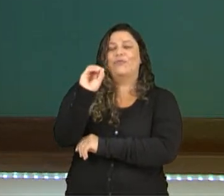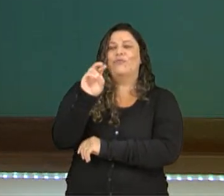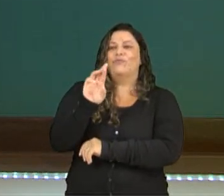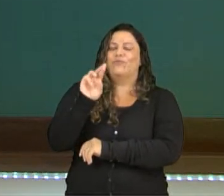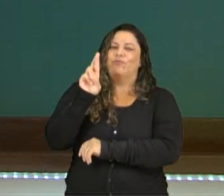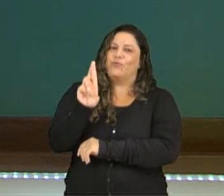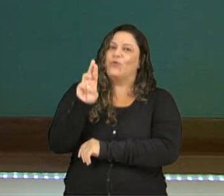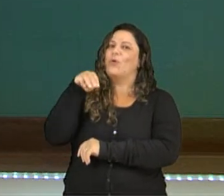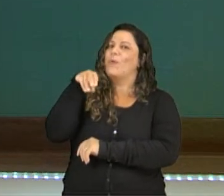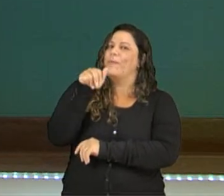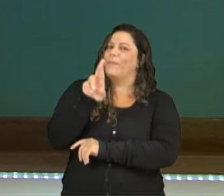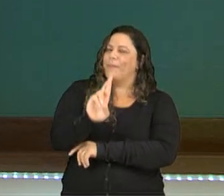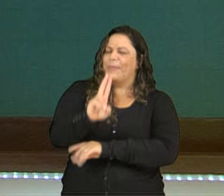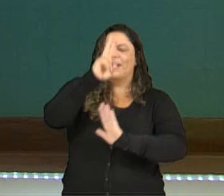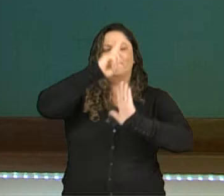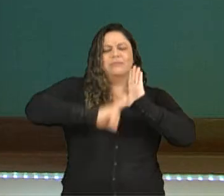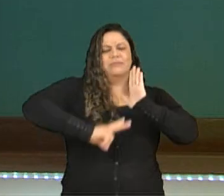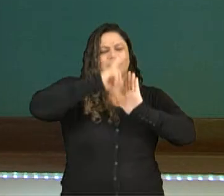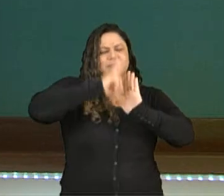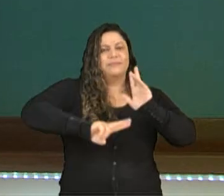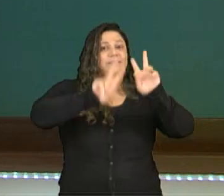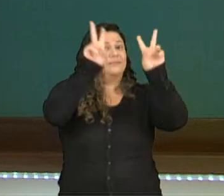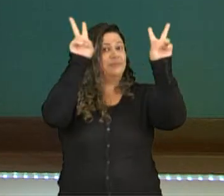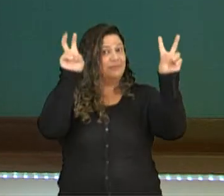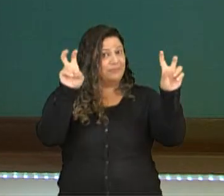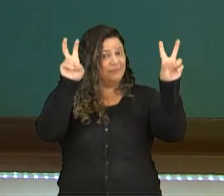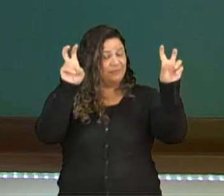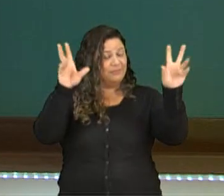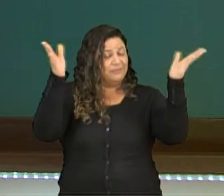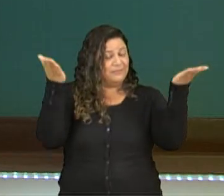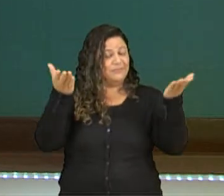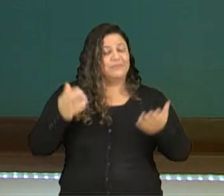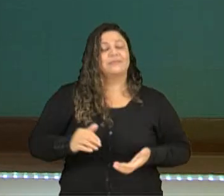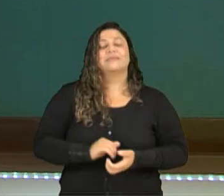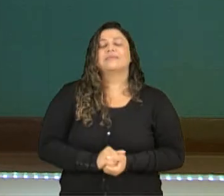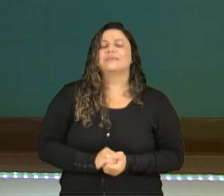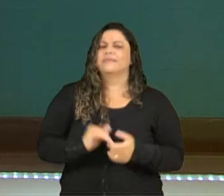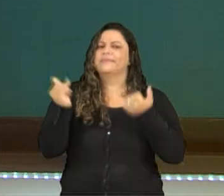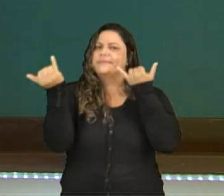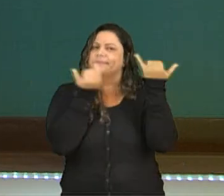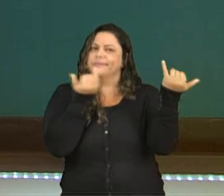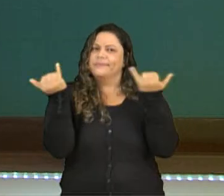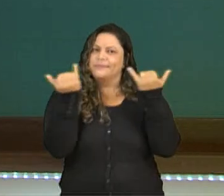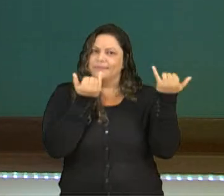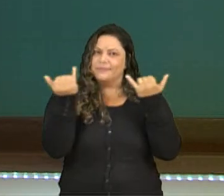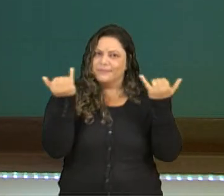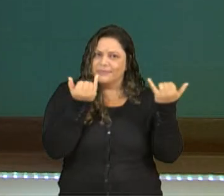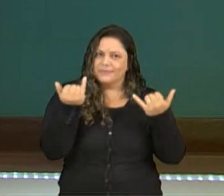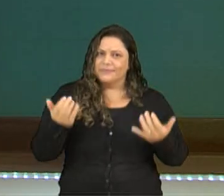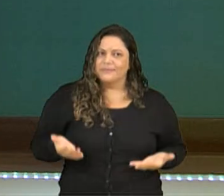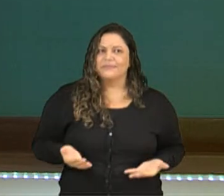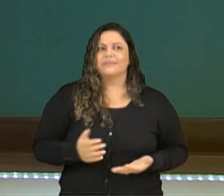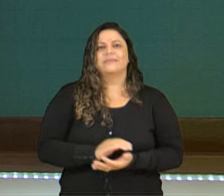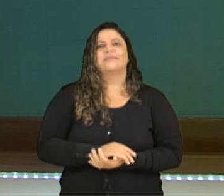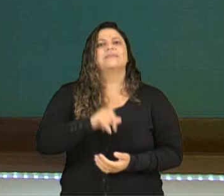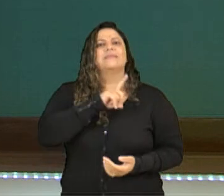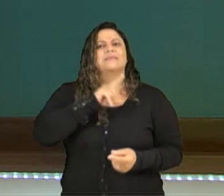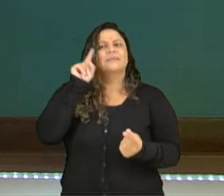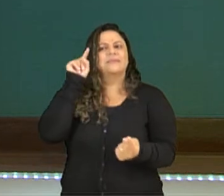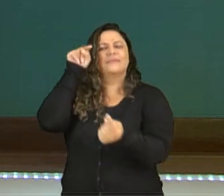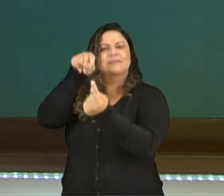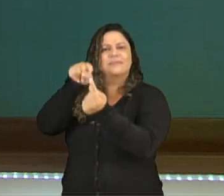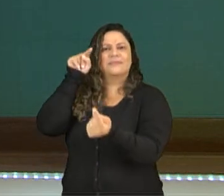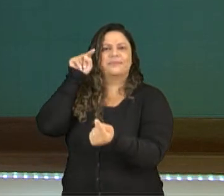tema, né, sobre aquele assunto. Então ter essa informação ali, que tem como objetivo